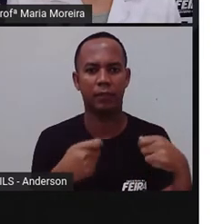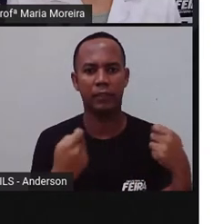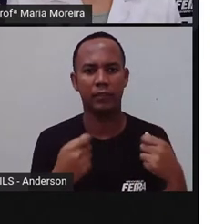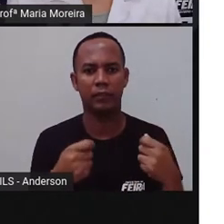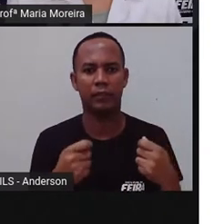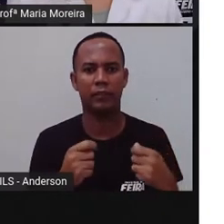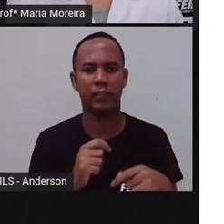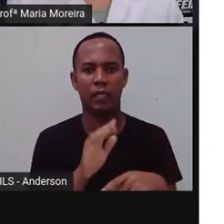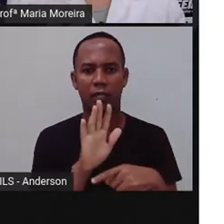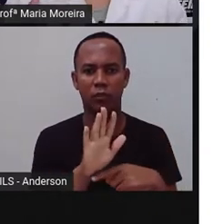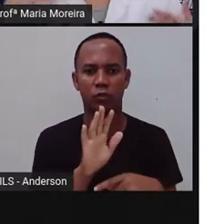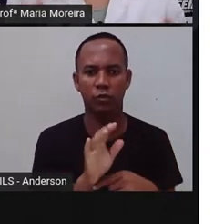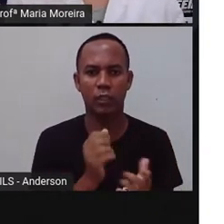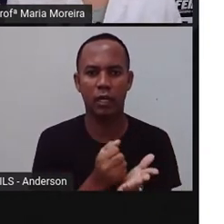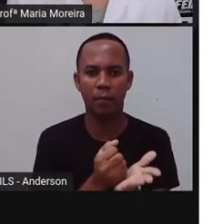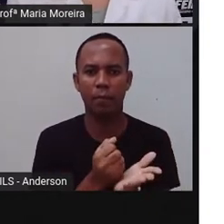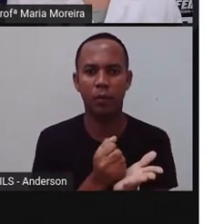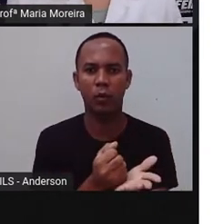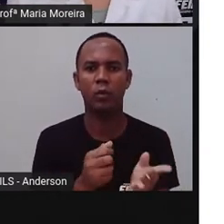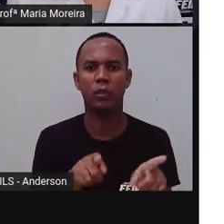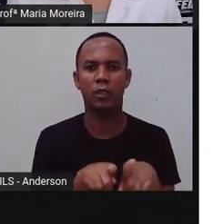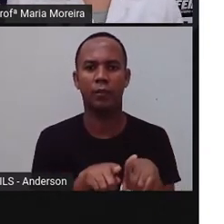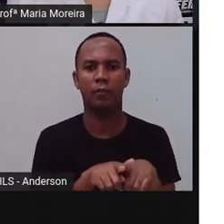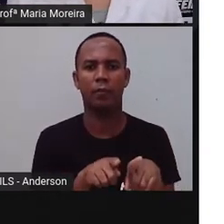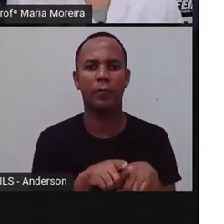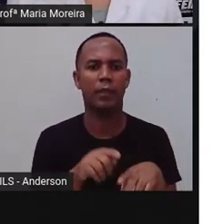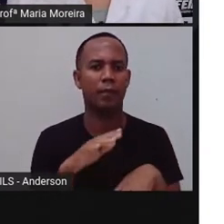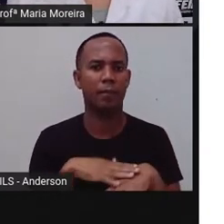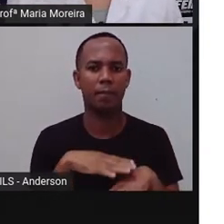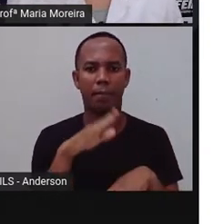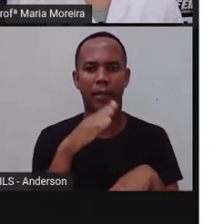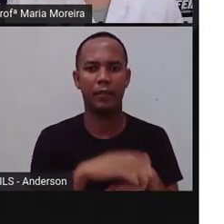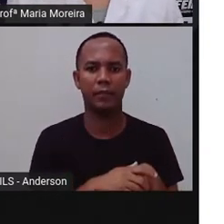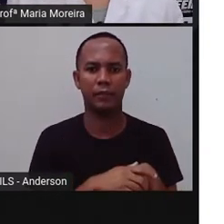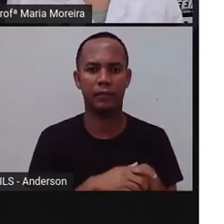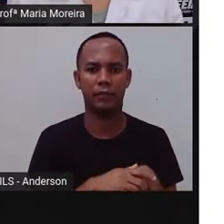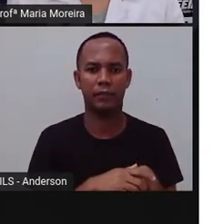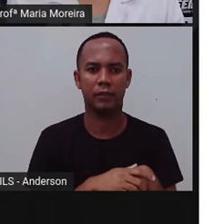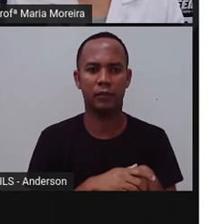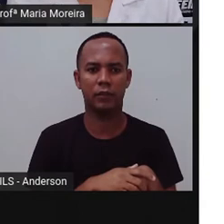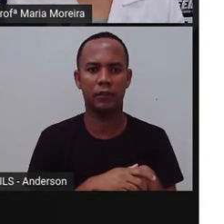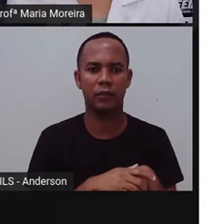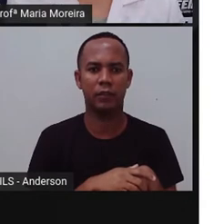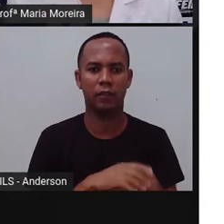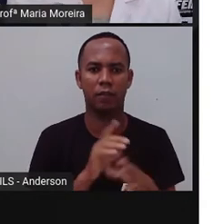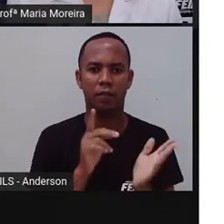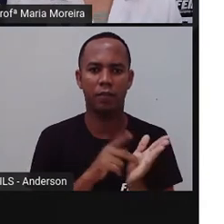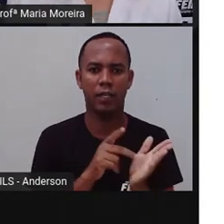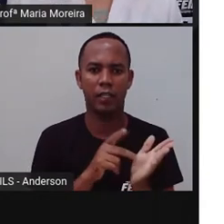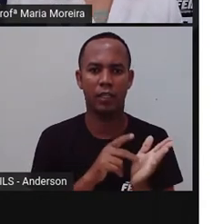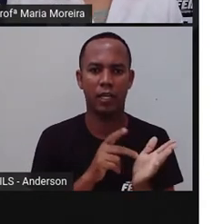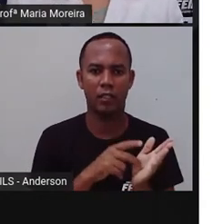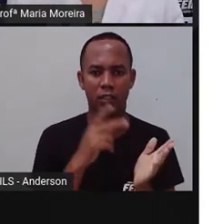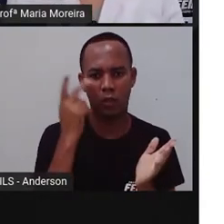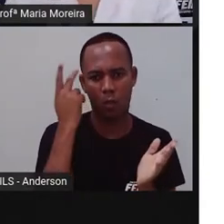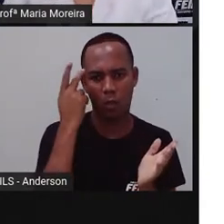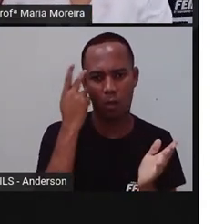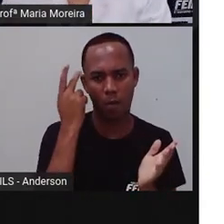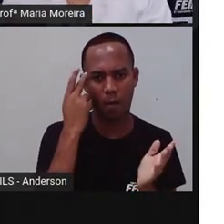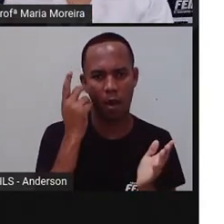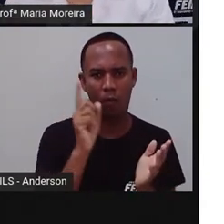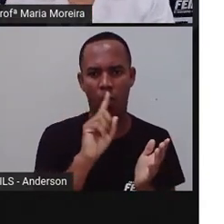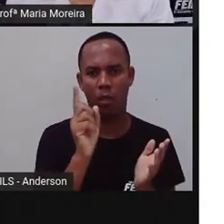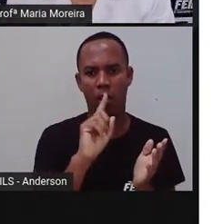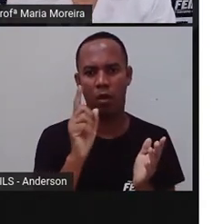atendimento diferenciado, que precisam passar por mais tempo em um hospital. Mas isso, na verdade, não é o comum. O comum é que o